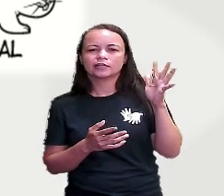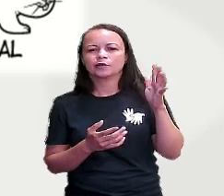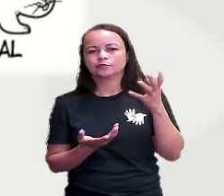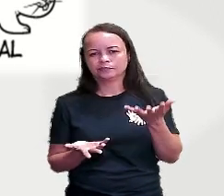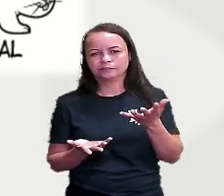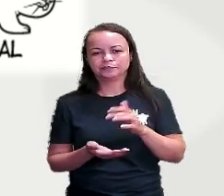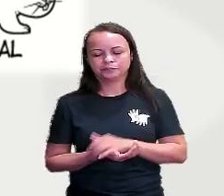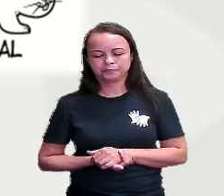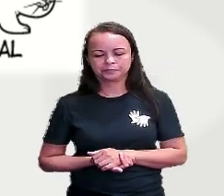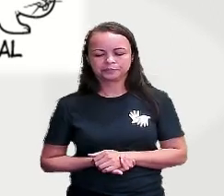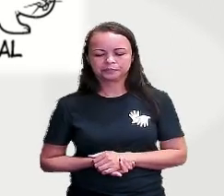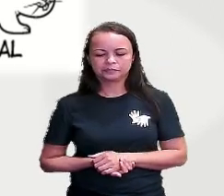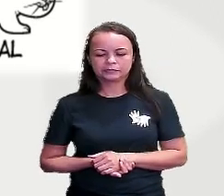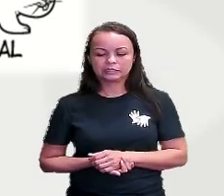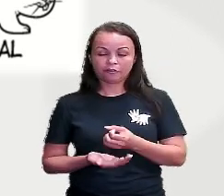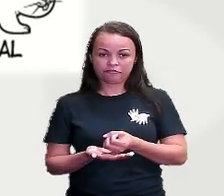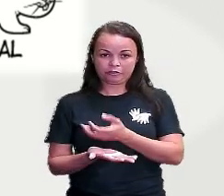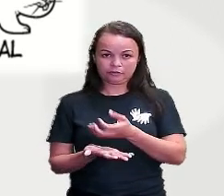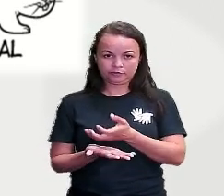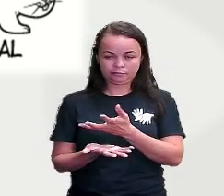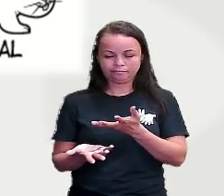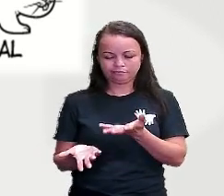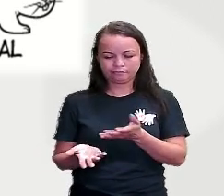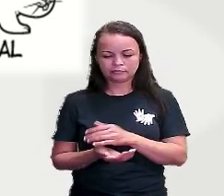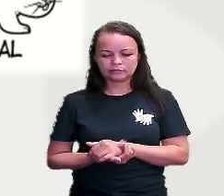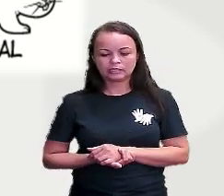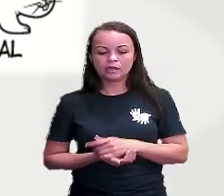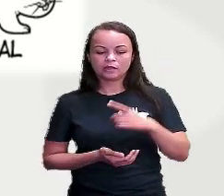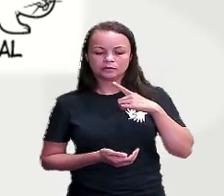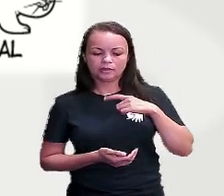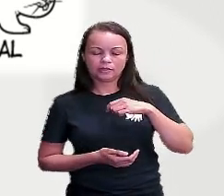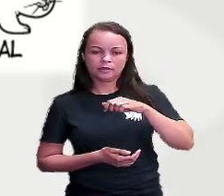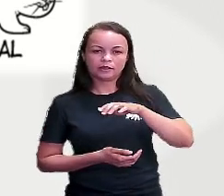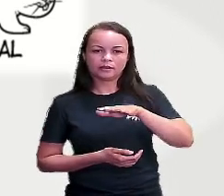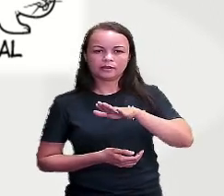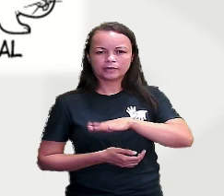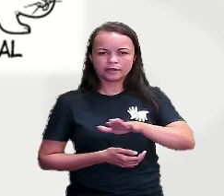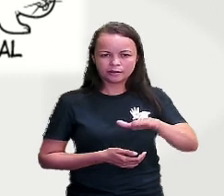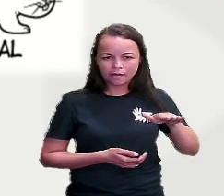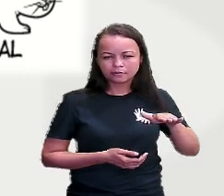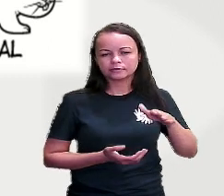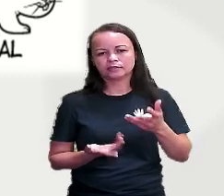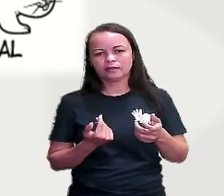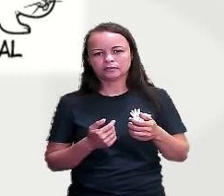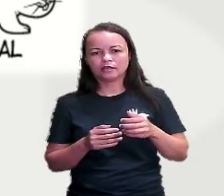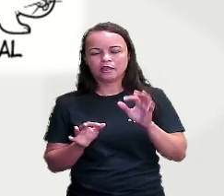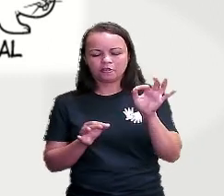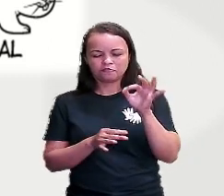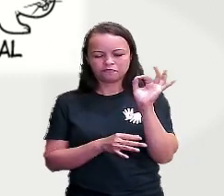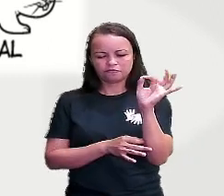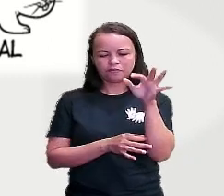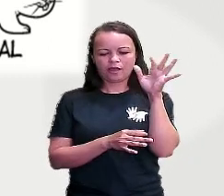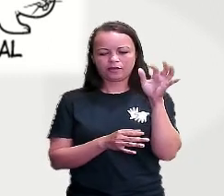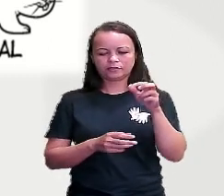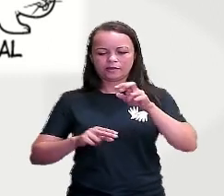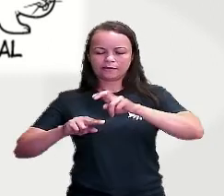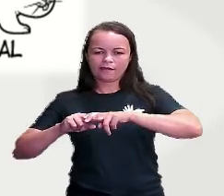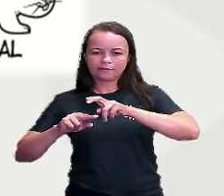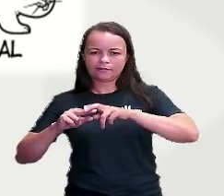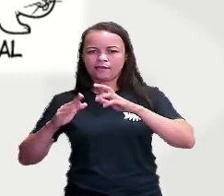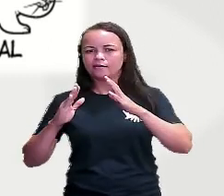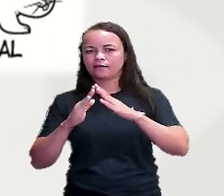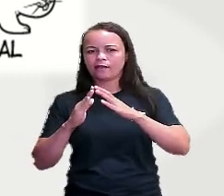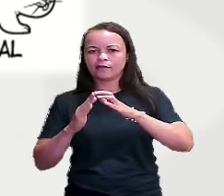fictícia, né? Então, temos aqui, criança, é um substantivo concreto. Fada, cadeira, casa